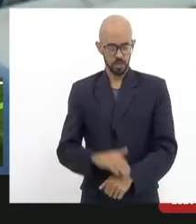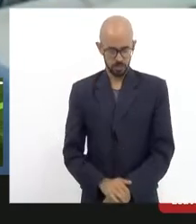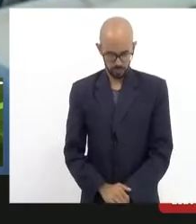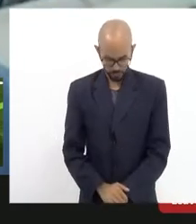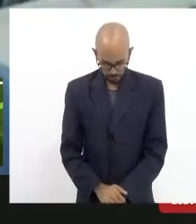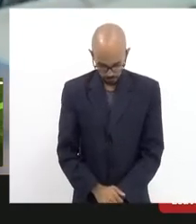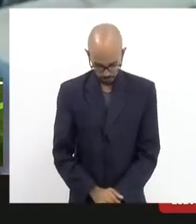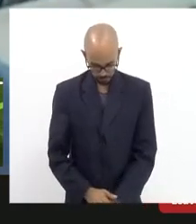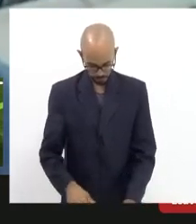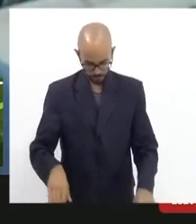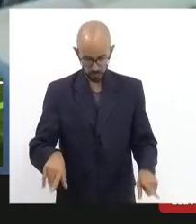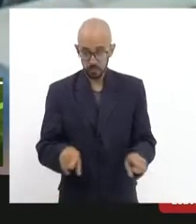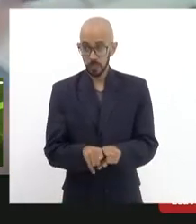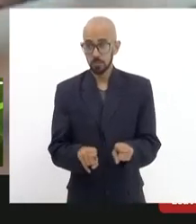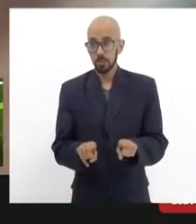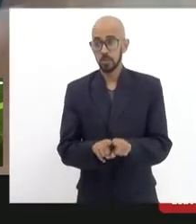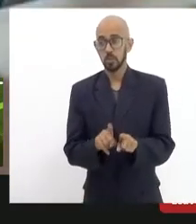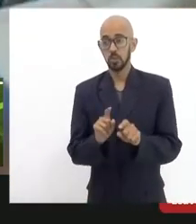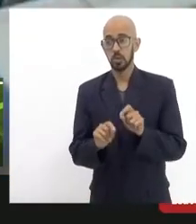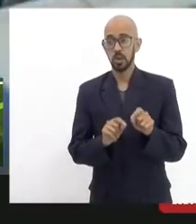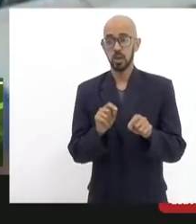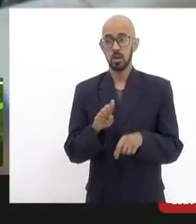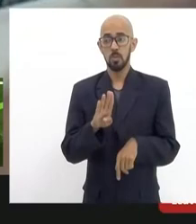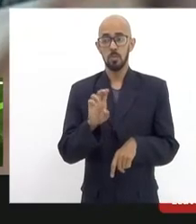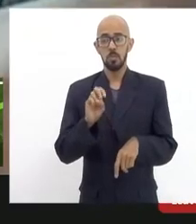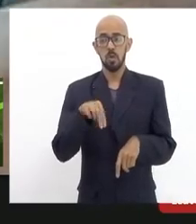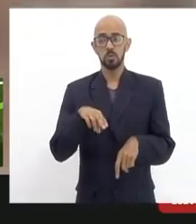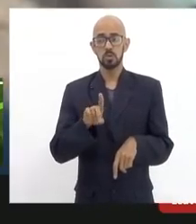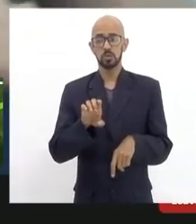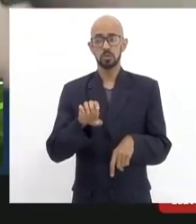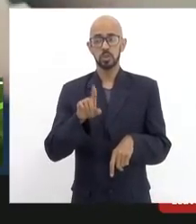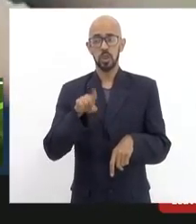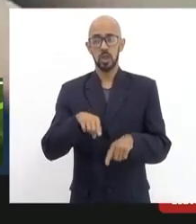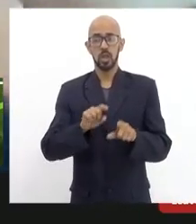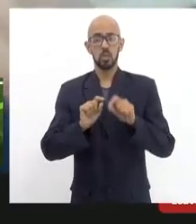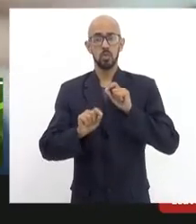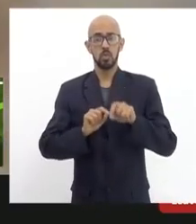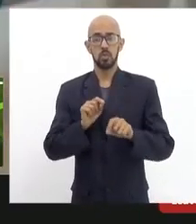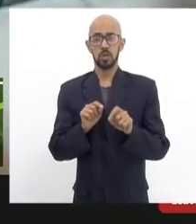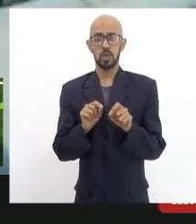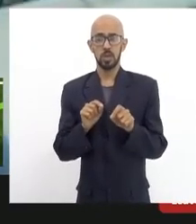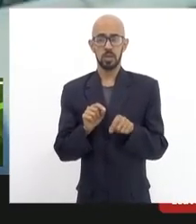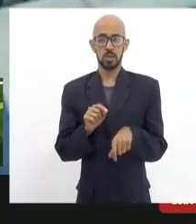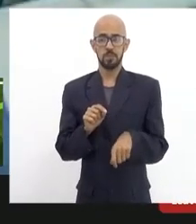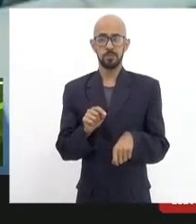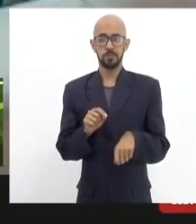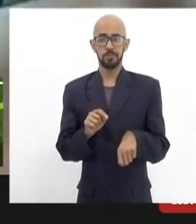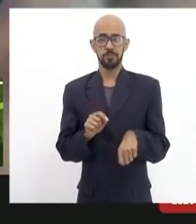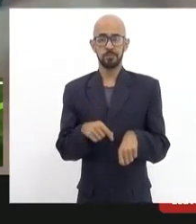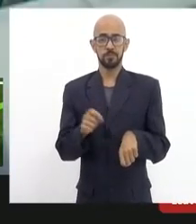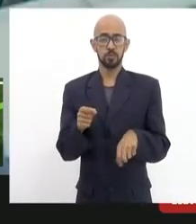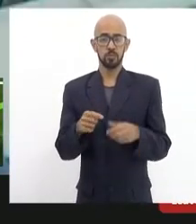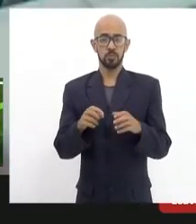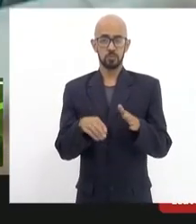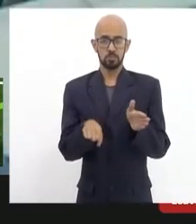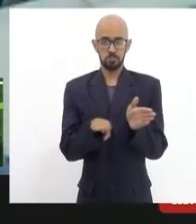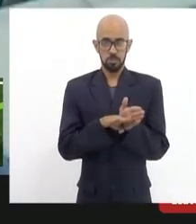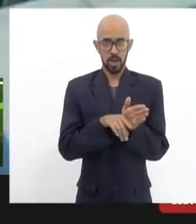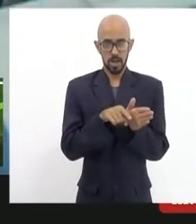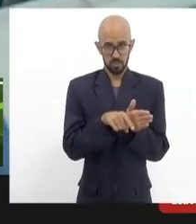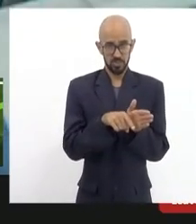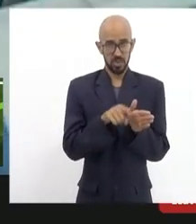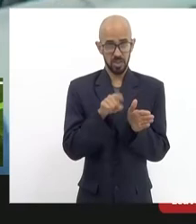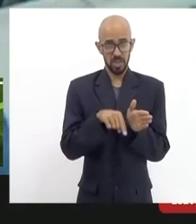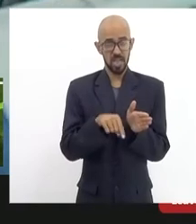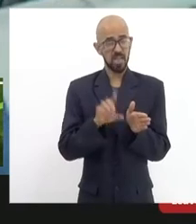o bonde se tornou de um lado do lado do ramal silvestre caro raro